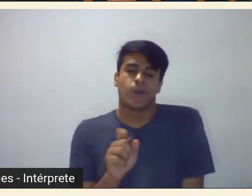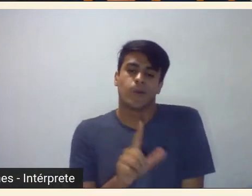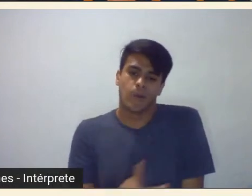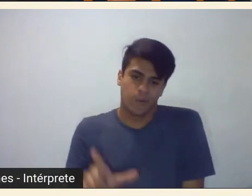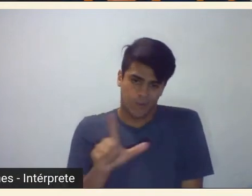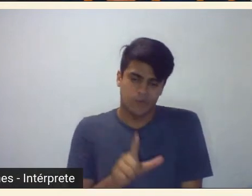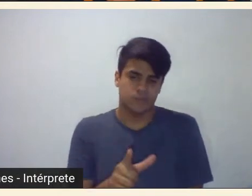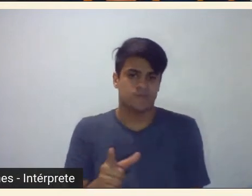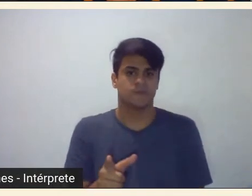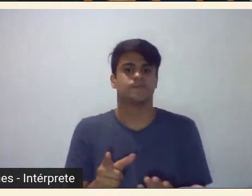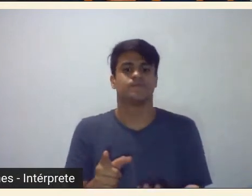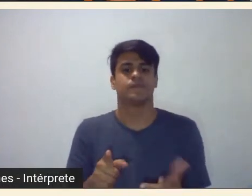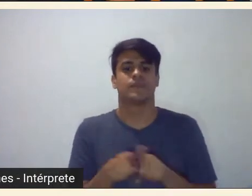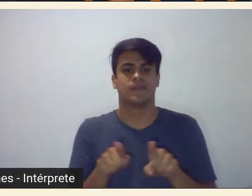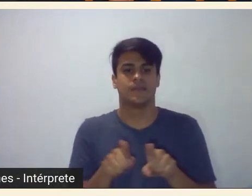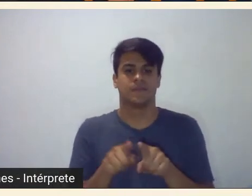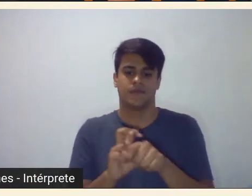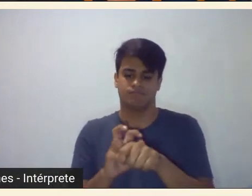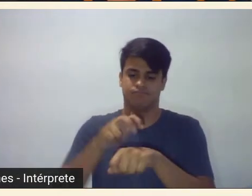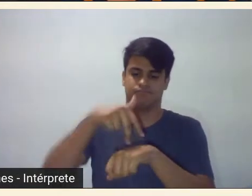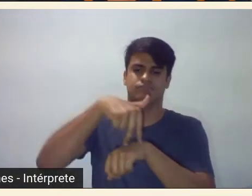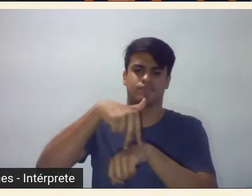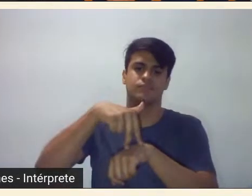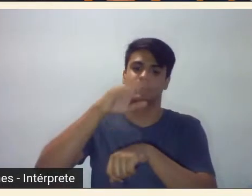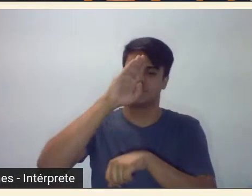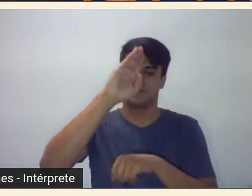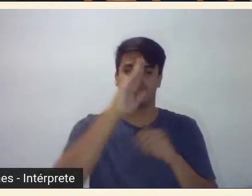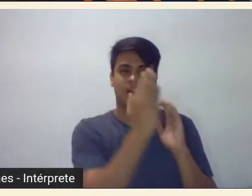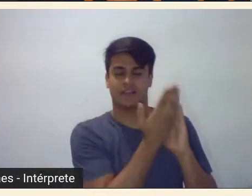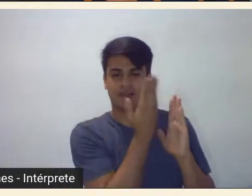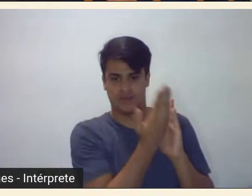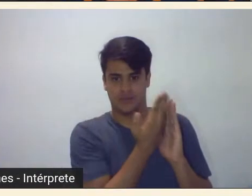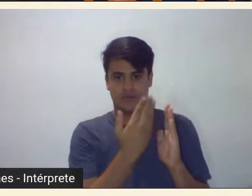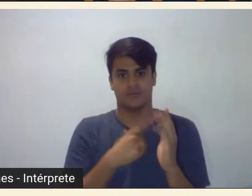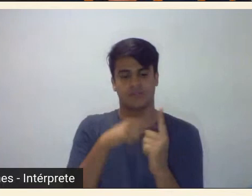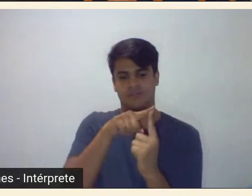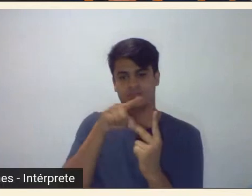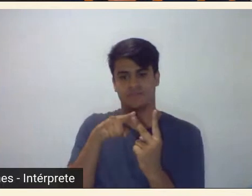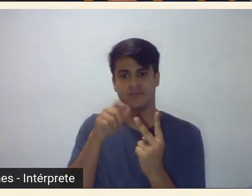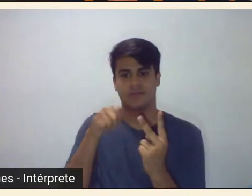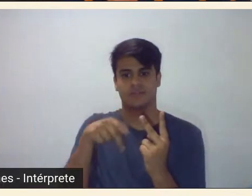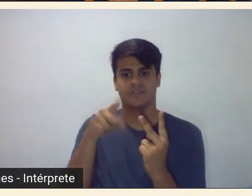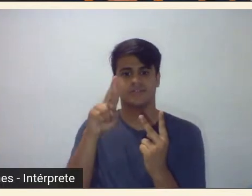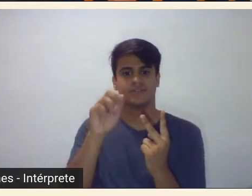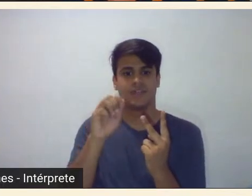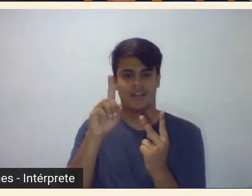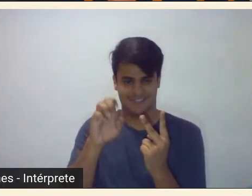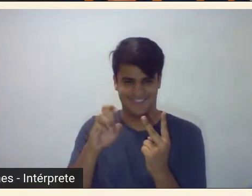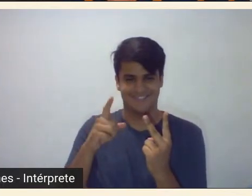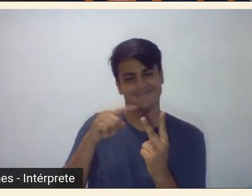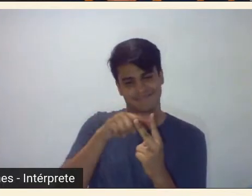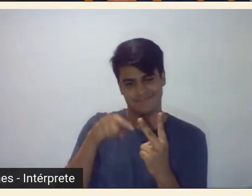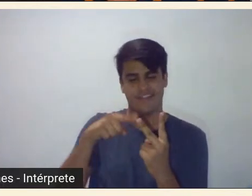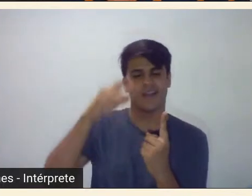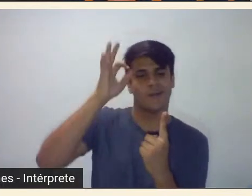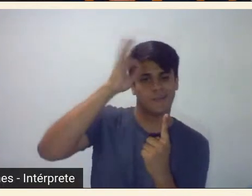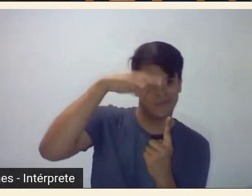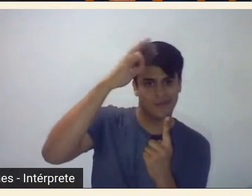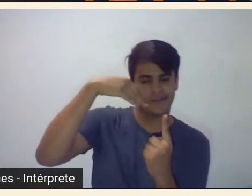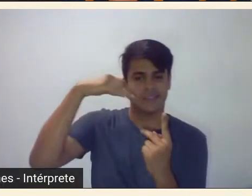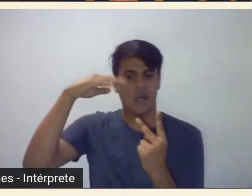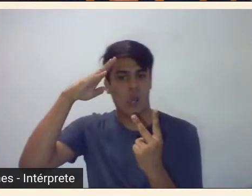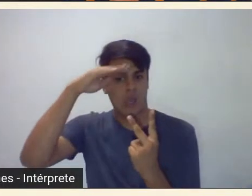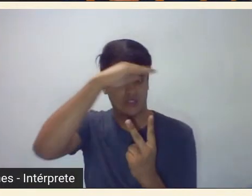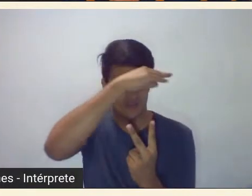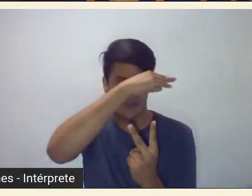o protagonismo no caso da literatura o protagonismo dos dois Andrade né o Mário de Andrade e o Oswald de Andrade